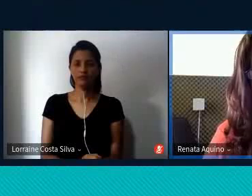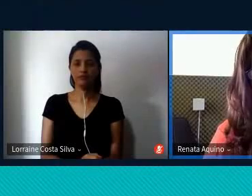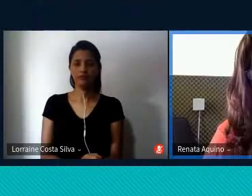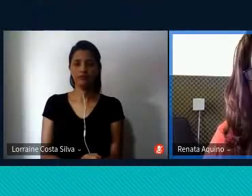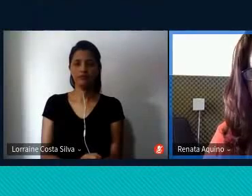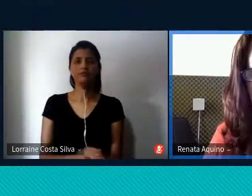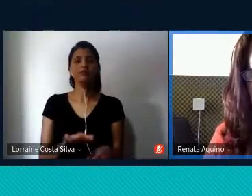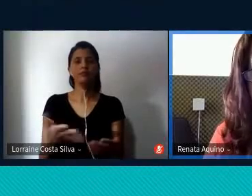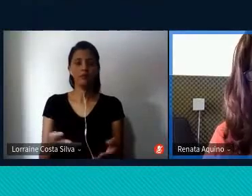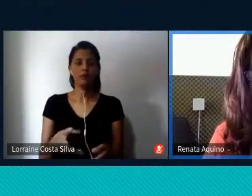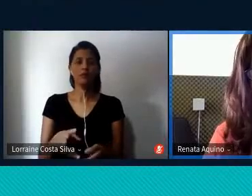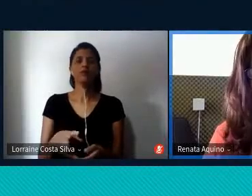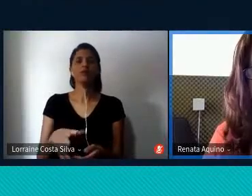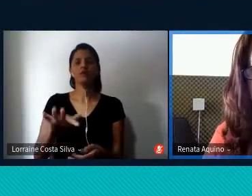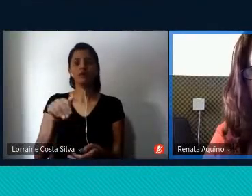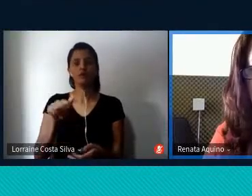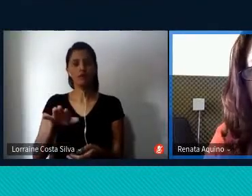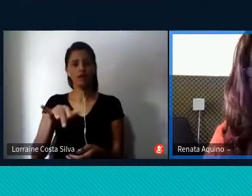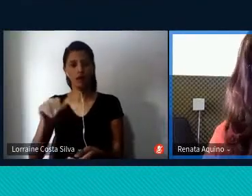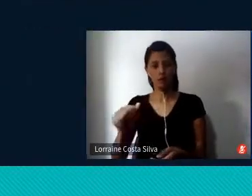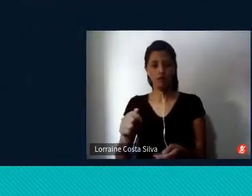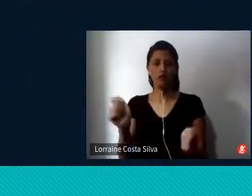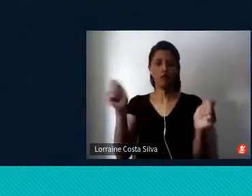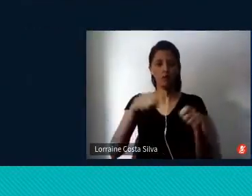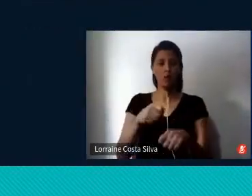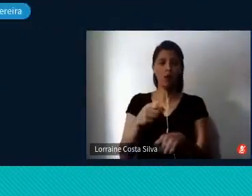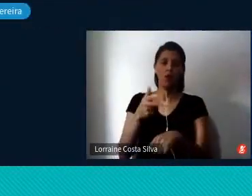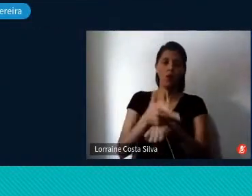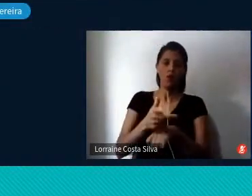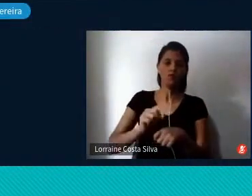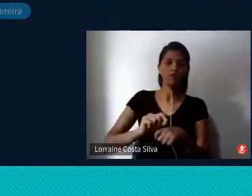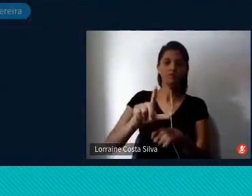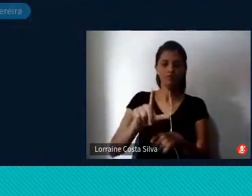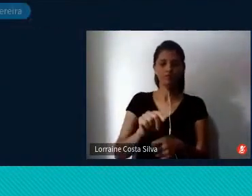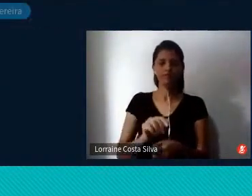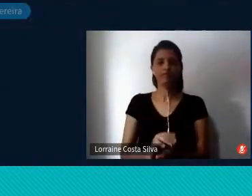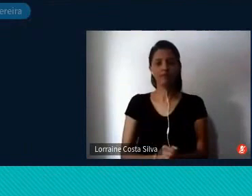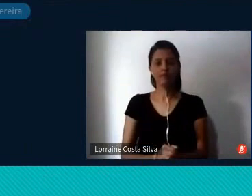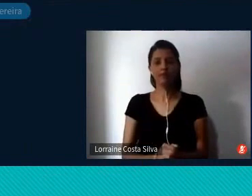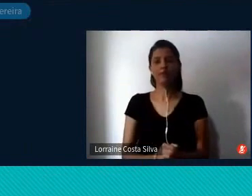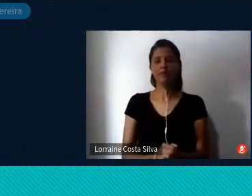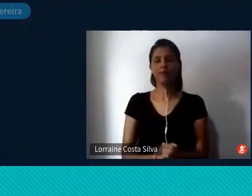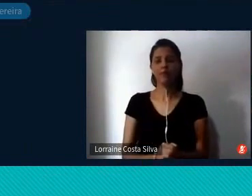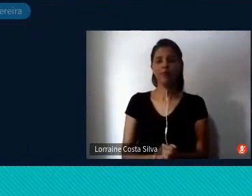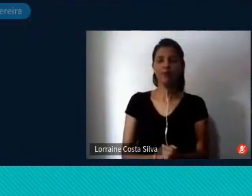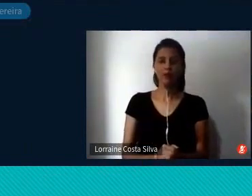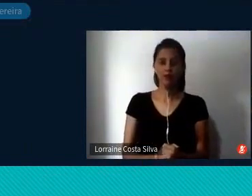Pode abrir a sua câmera. Obrigada, Virgílio. Chegando a Lorreine aqui com a gente.